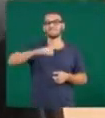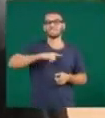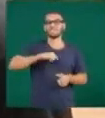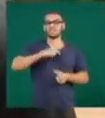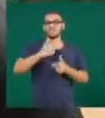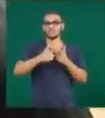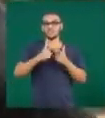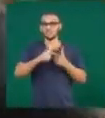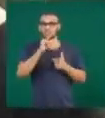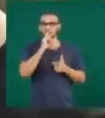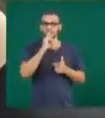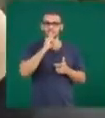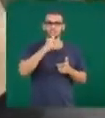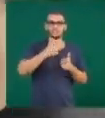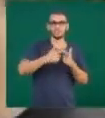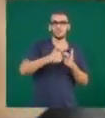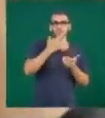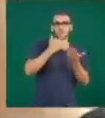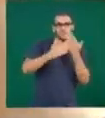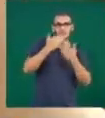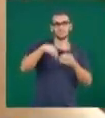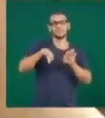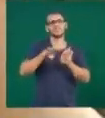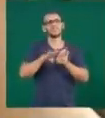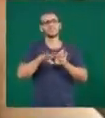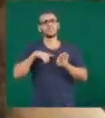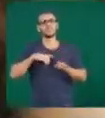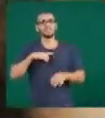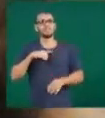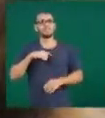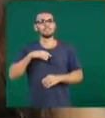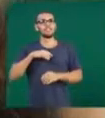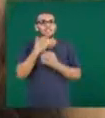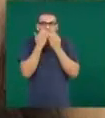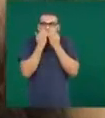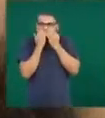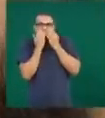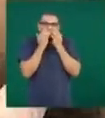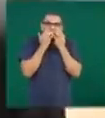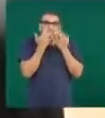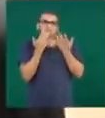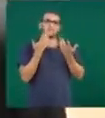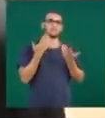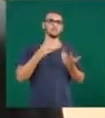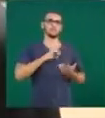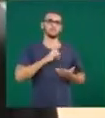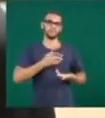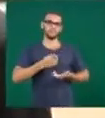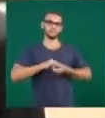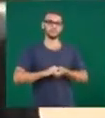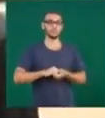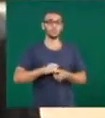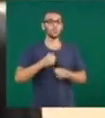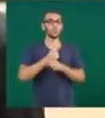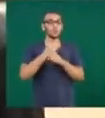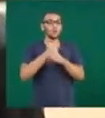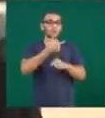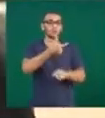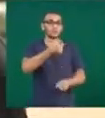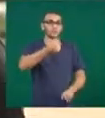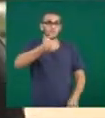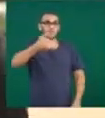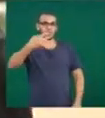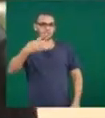distúrbio alimentar e crises de pânico. Foi aí que ele resolveu buscar ajuda novamente. Só em 2013, depois de ir em